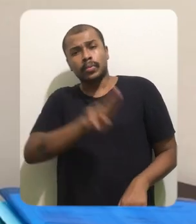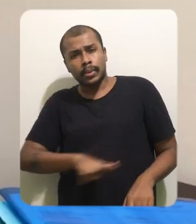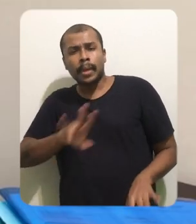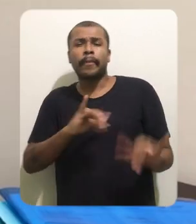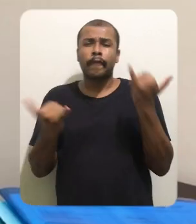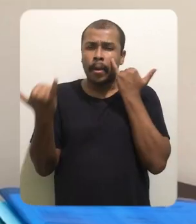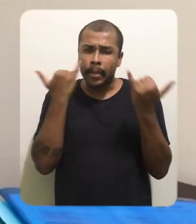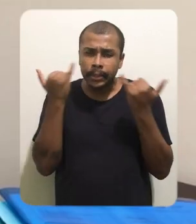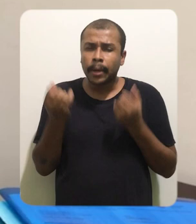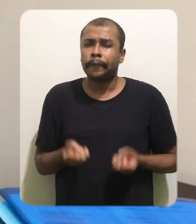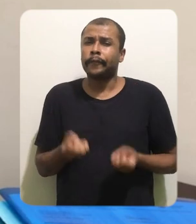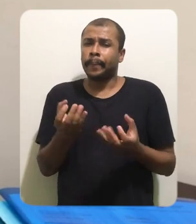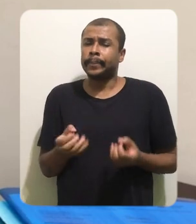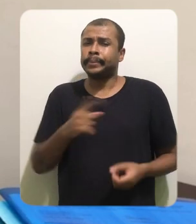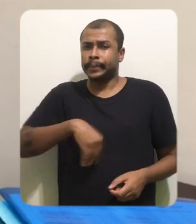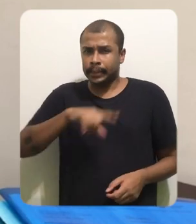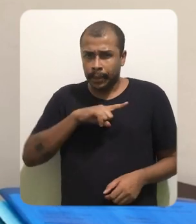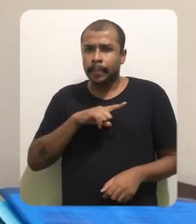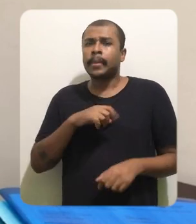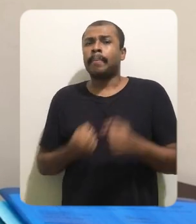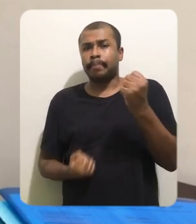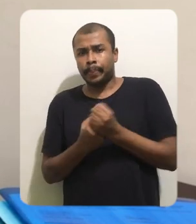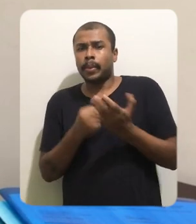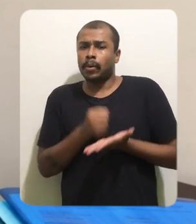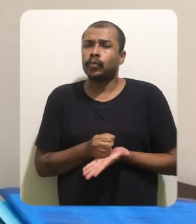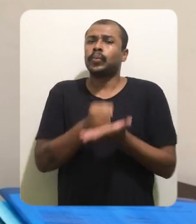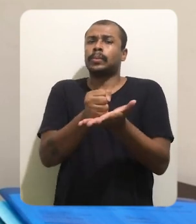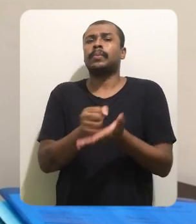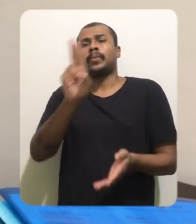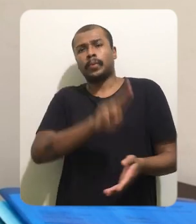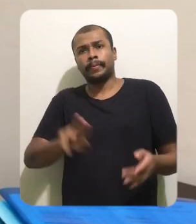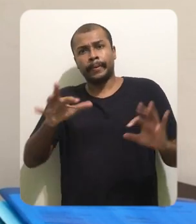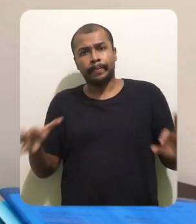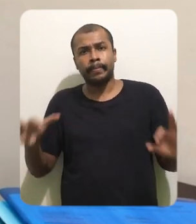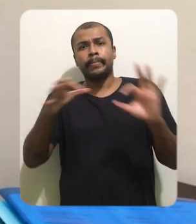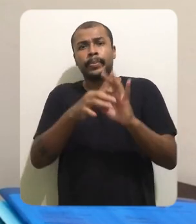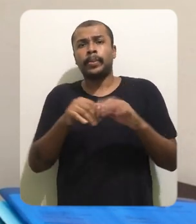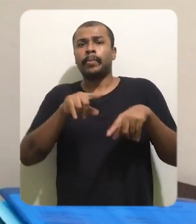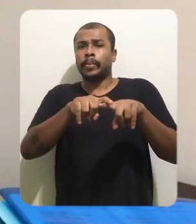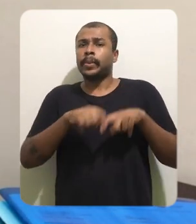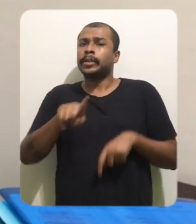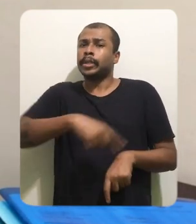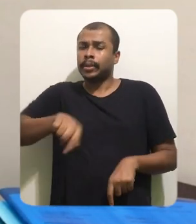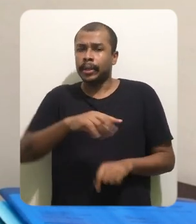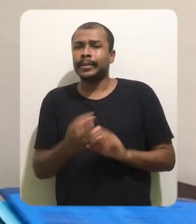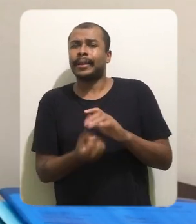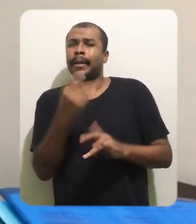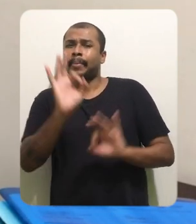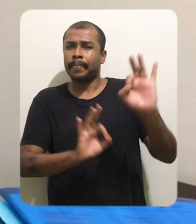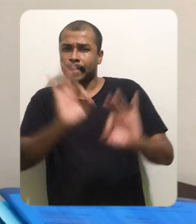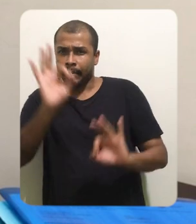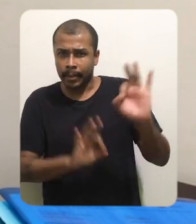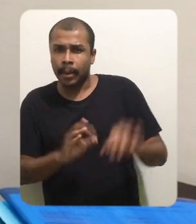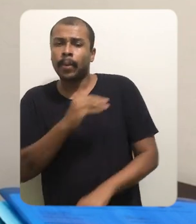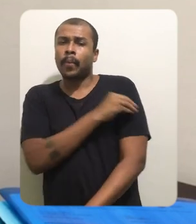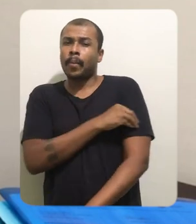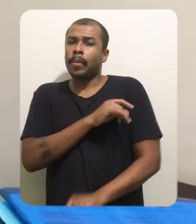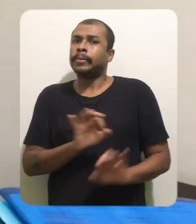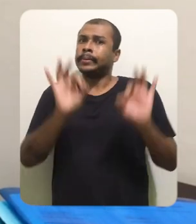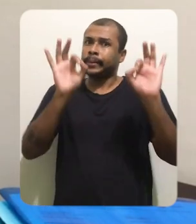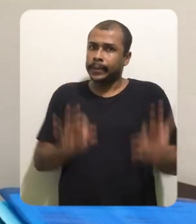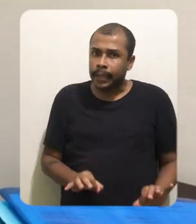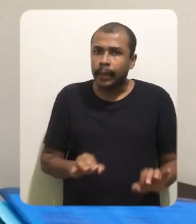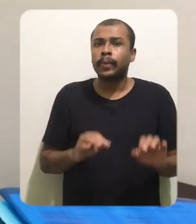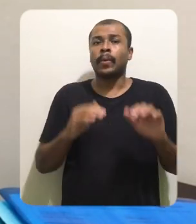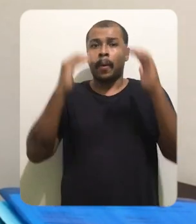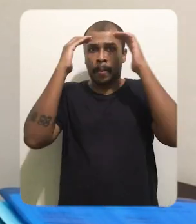Nós usamos das nossas informações para dar colaboração com a universidade para que fizesse o produto de uma maneira